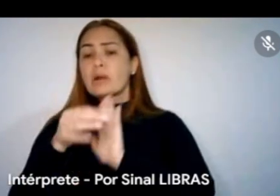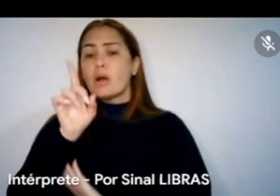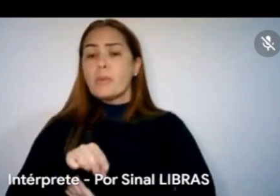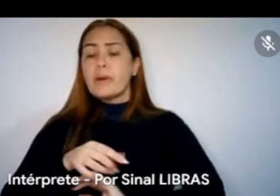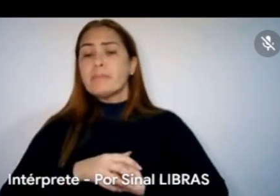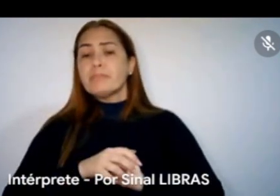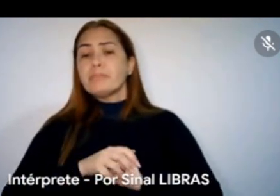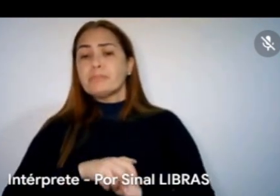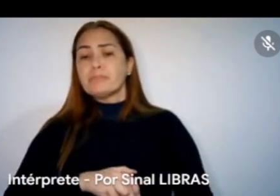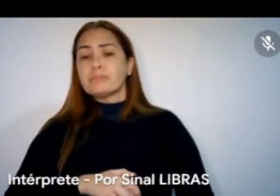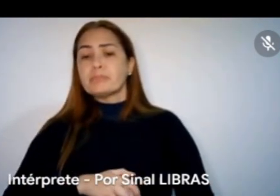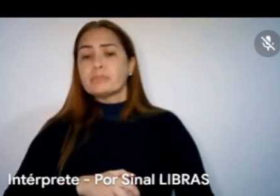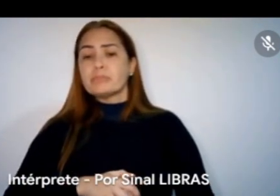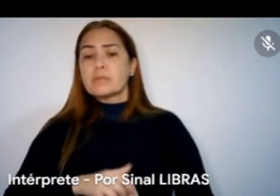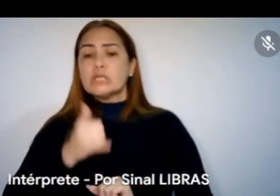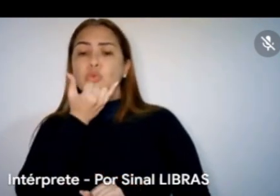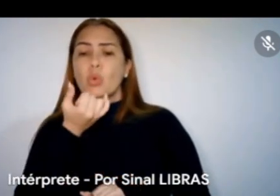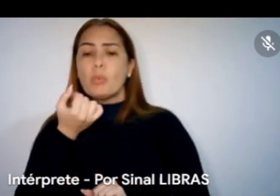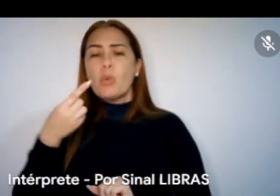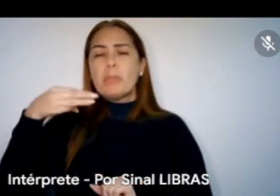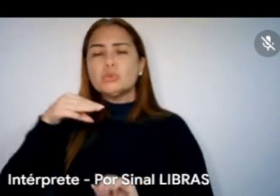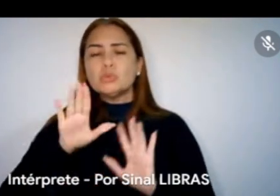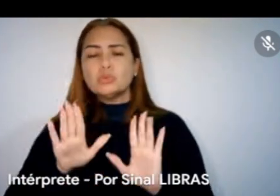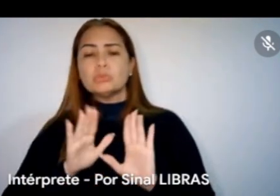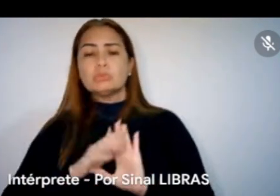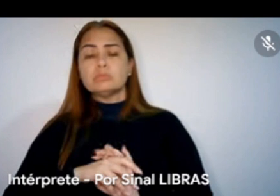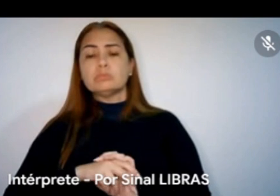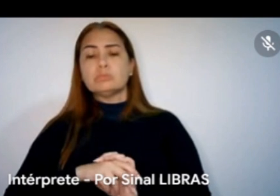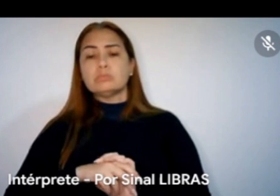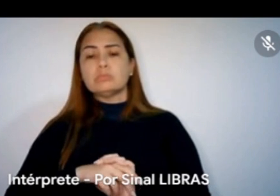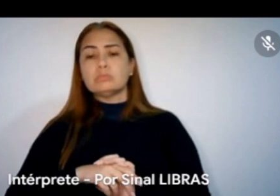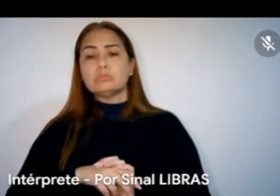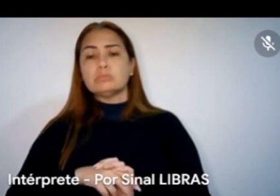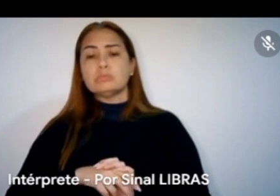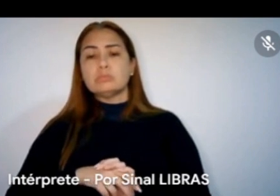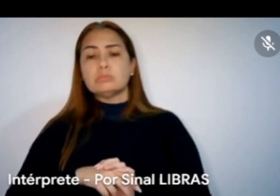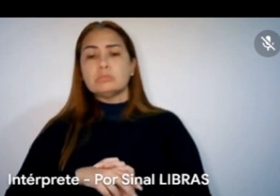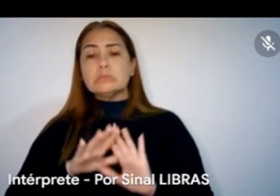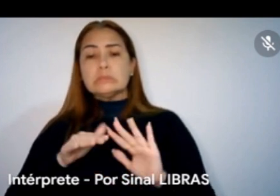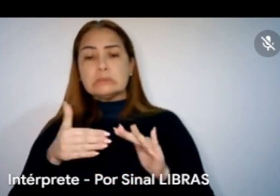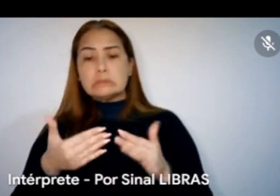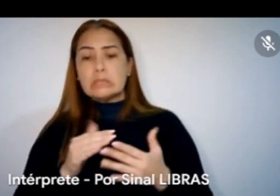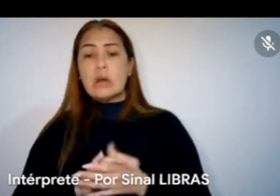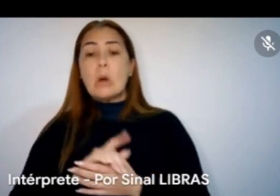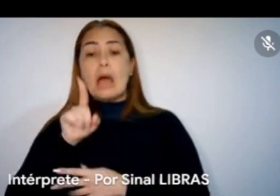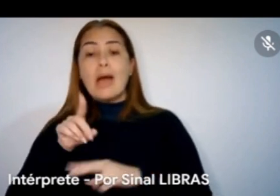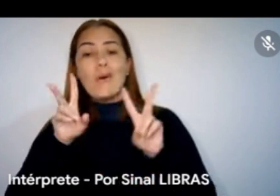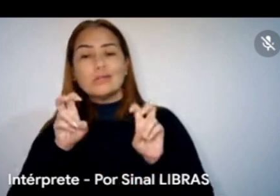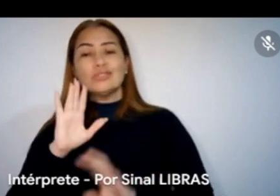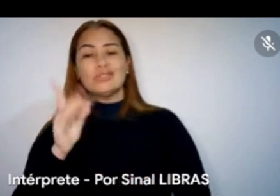só um minutinho, que possa ser, que já atende, né, essa,